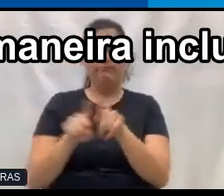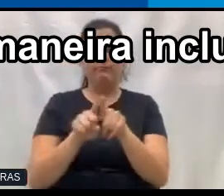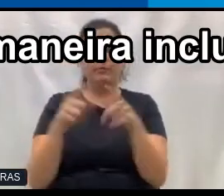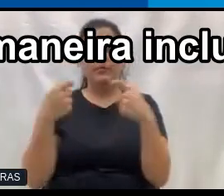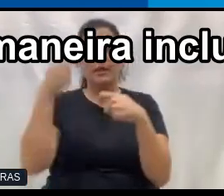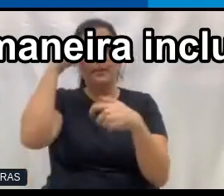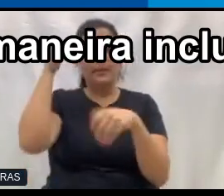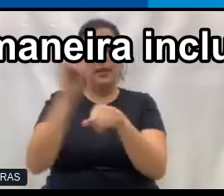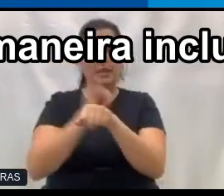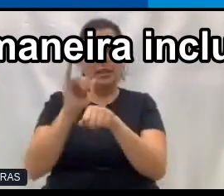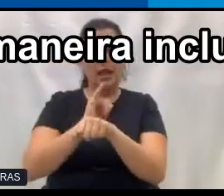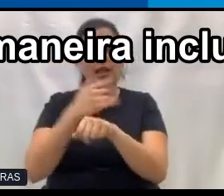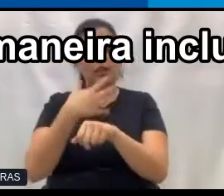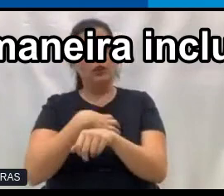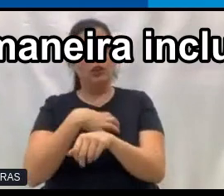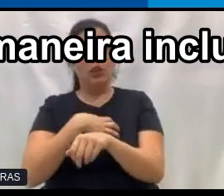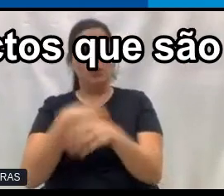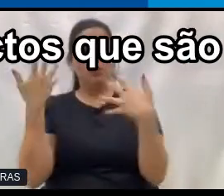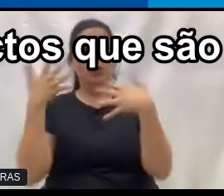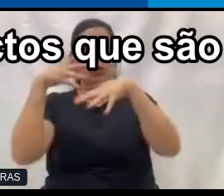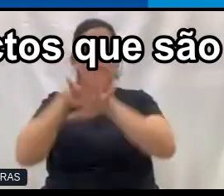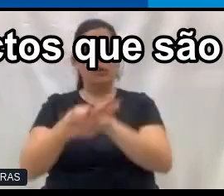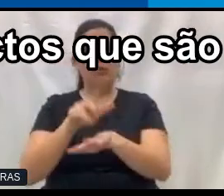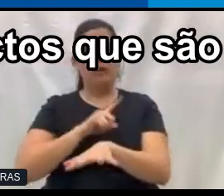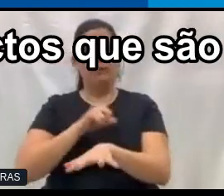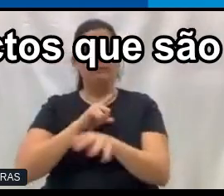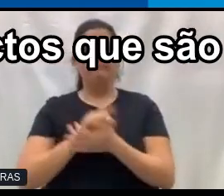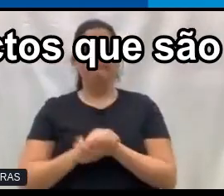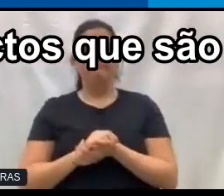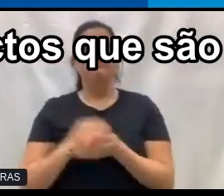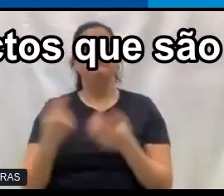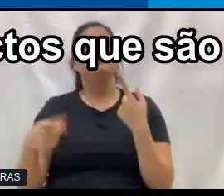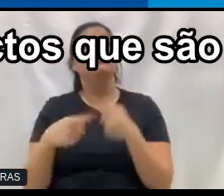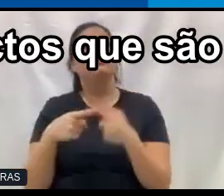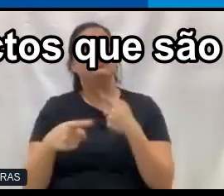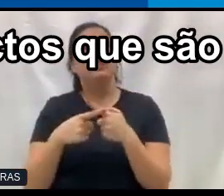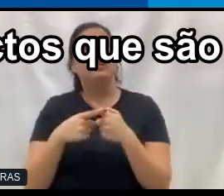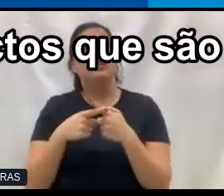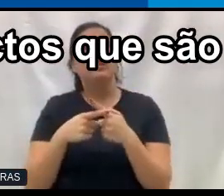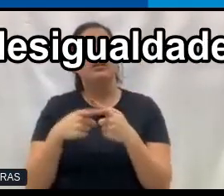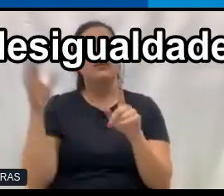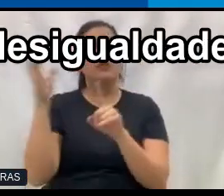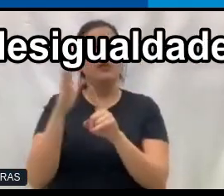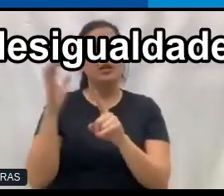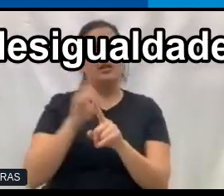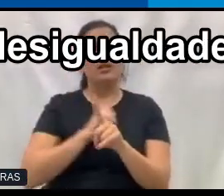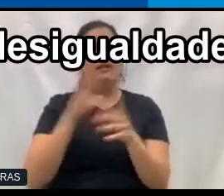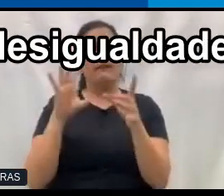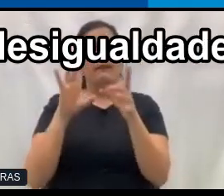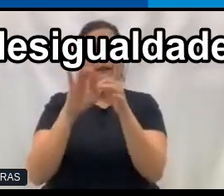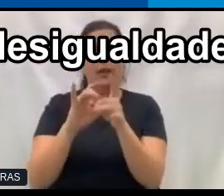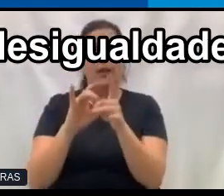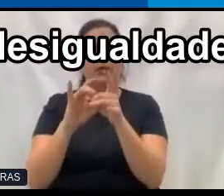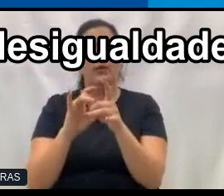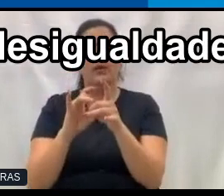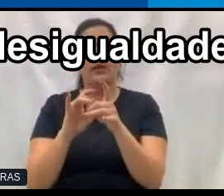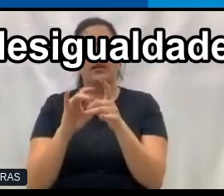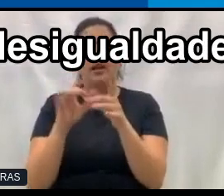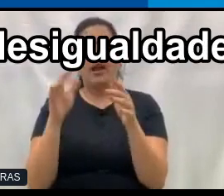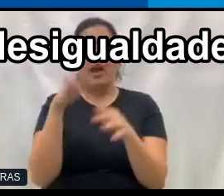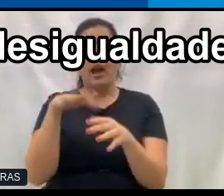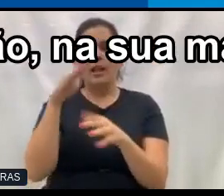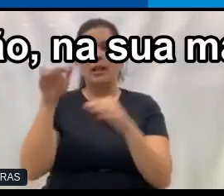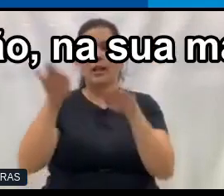de maneira inclusiva. Isso porque tem alguns impactos que são vinculados, especificamente à